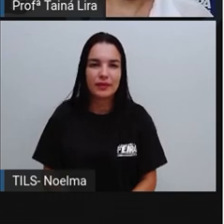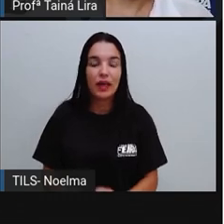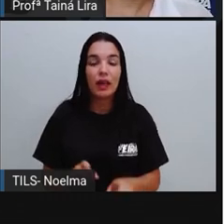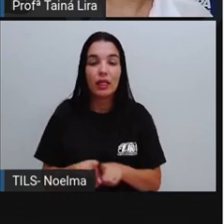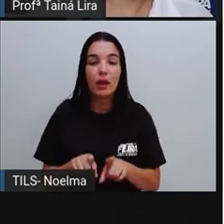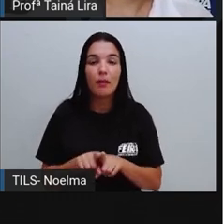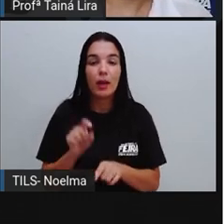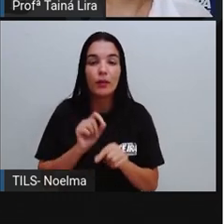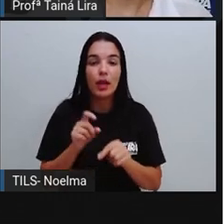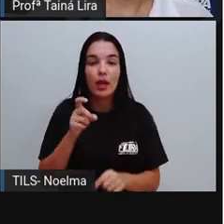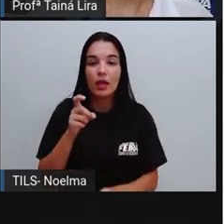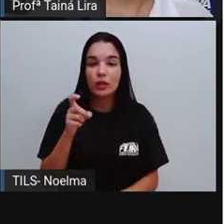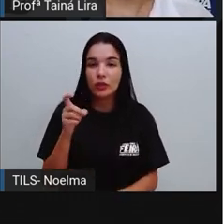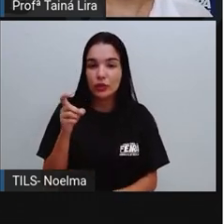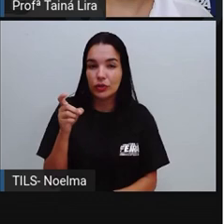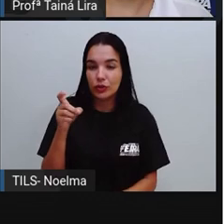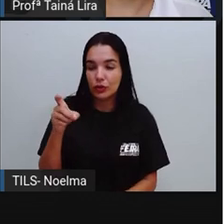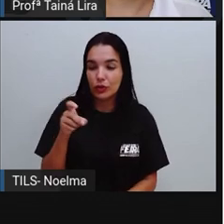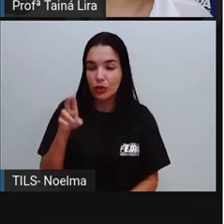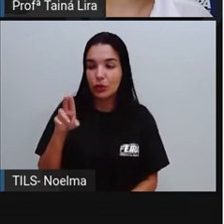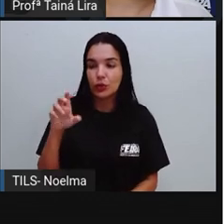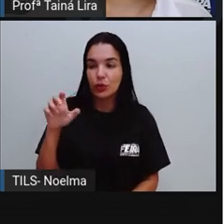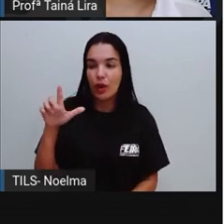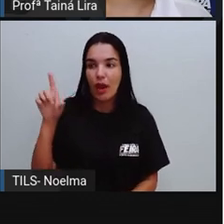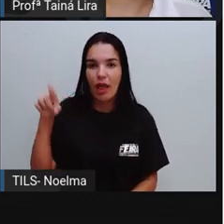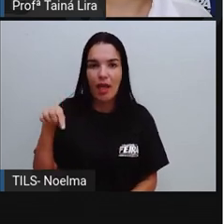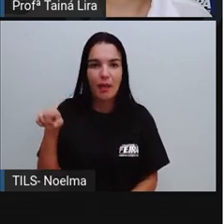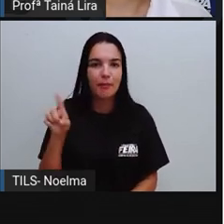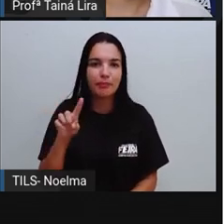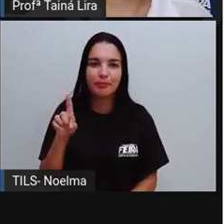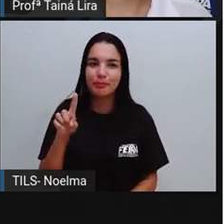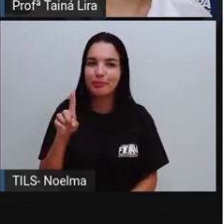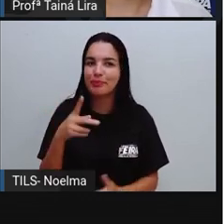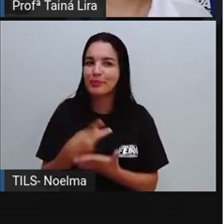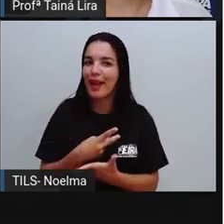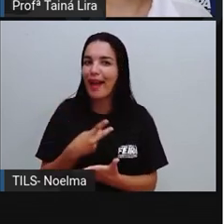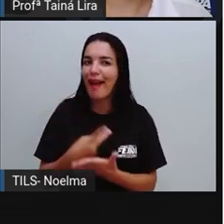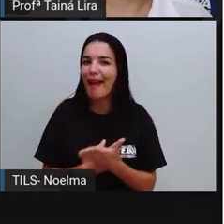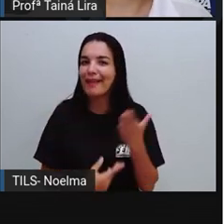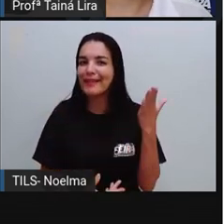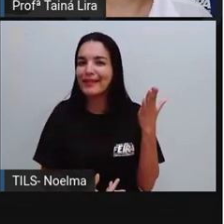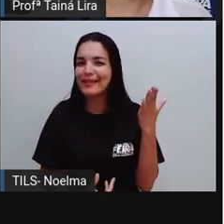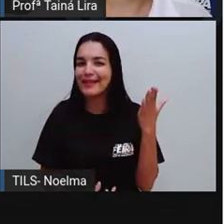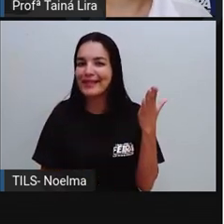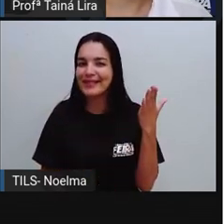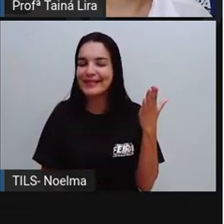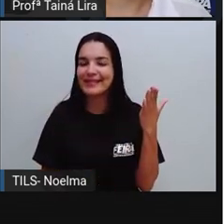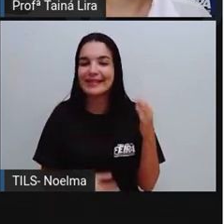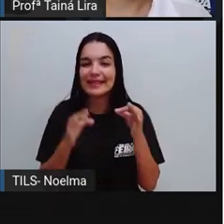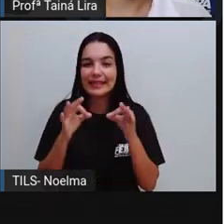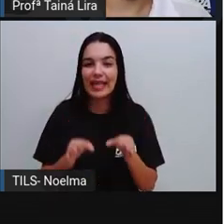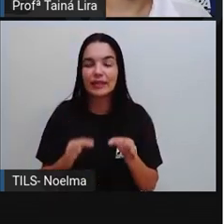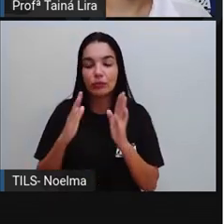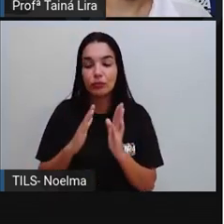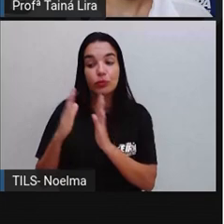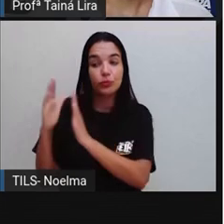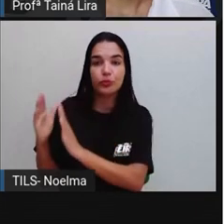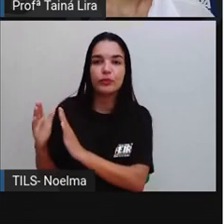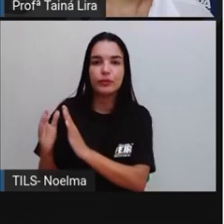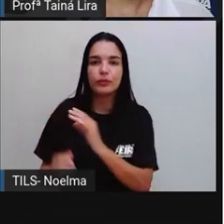Chulé, Chulé, Tá escrito com X, Mas, Na verdade, Olha lá, É pra ser escrito com CH,